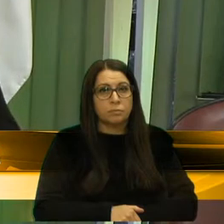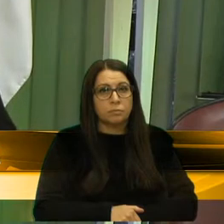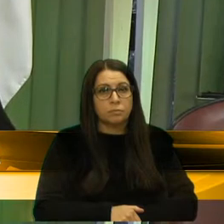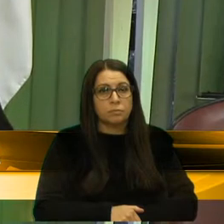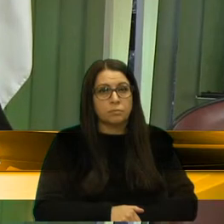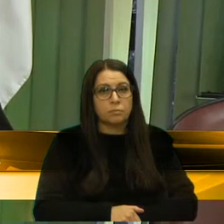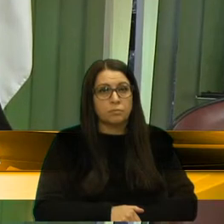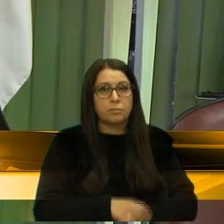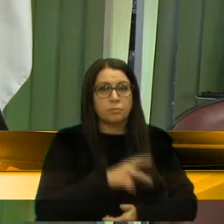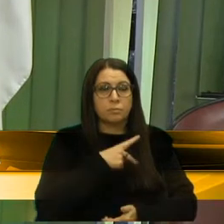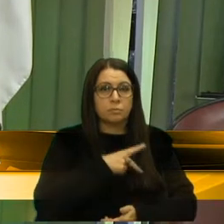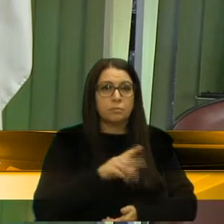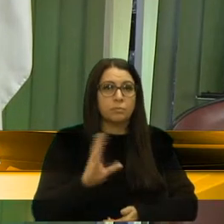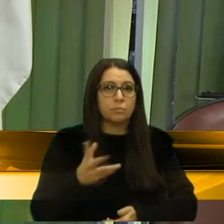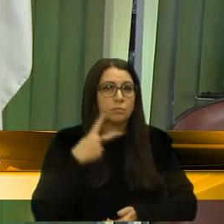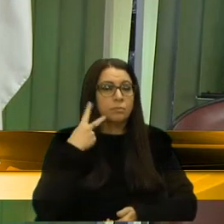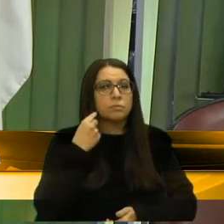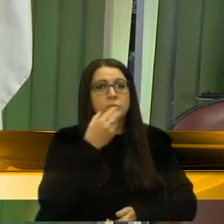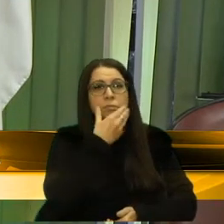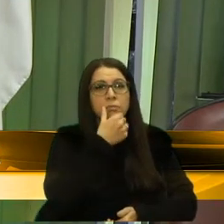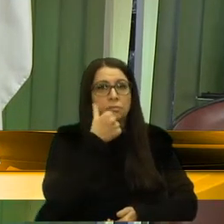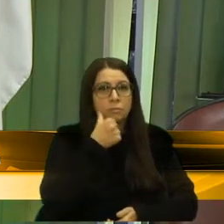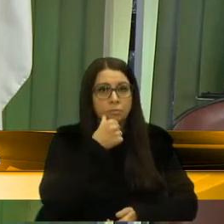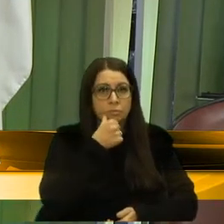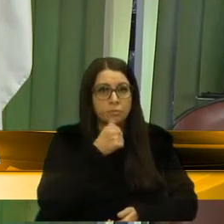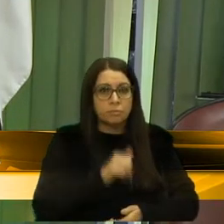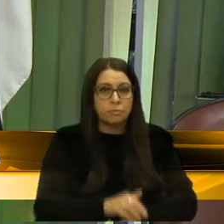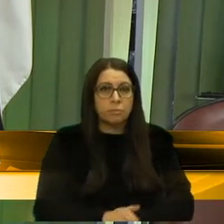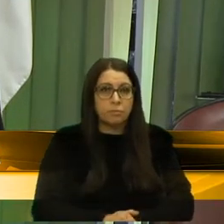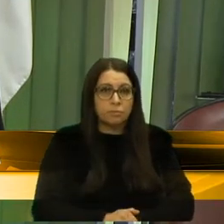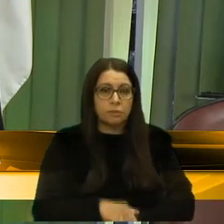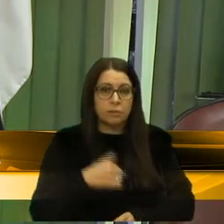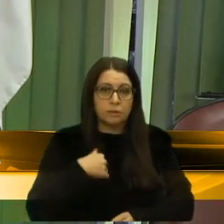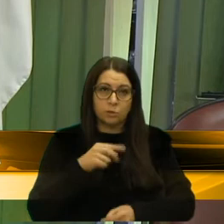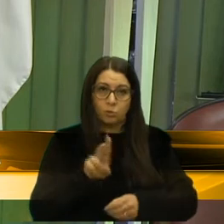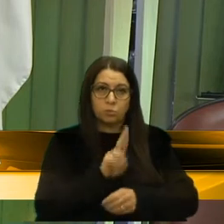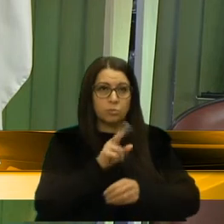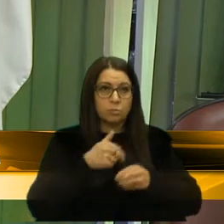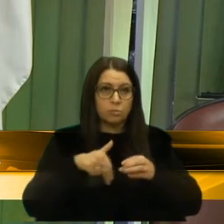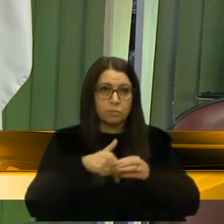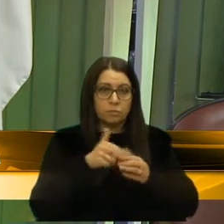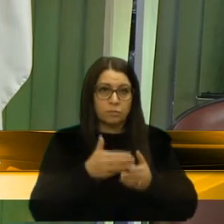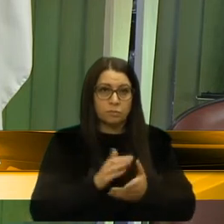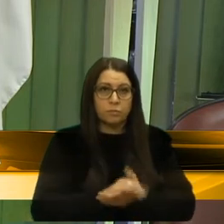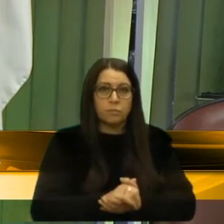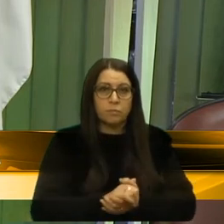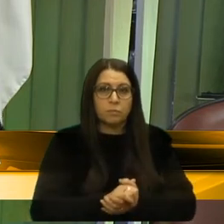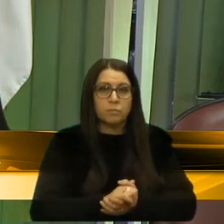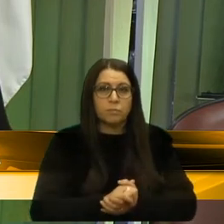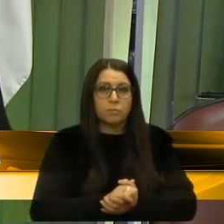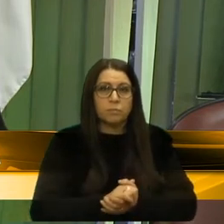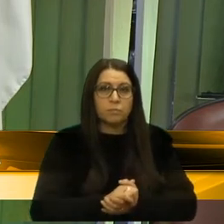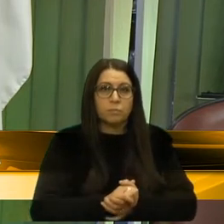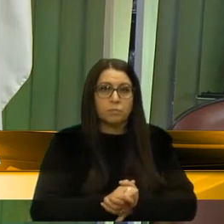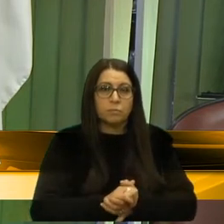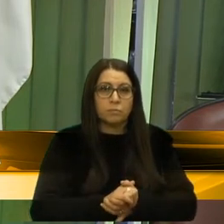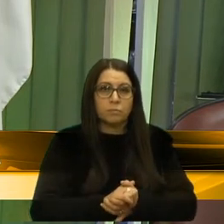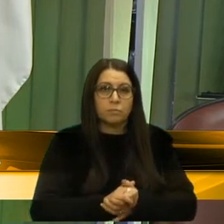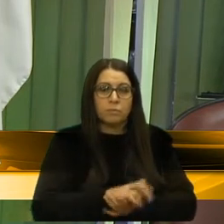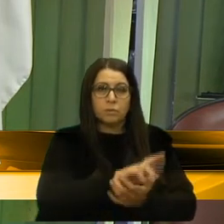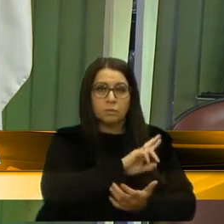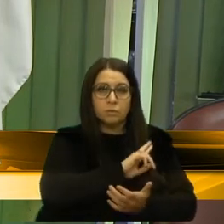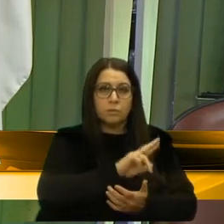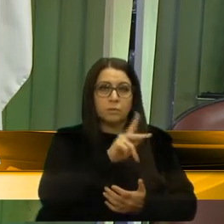Senhor presidente, senhores vereadores, eu ocupo a tribuna, então, hoje, em nome da